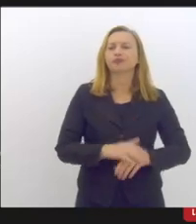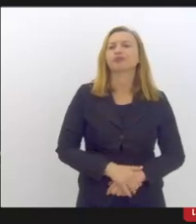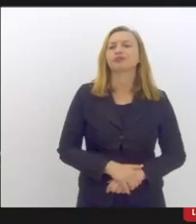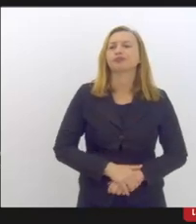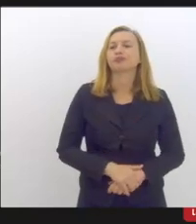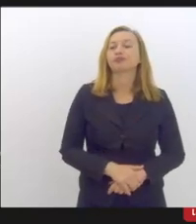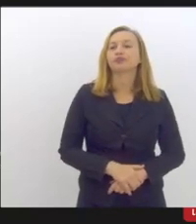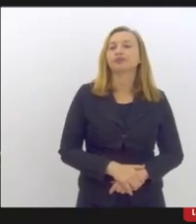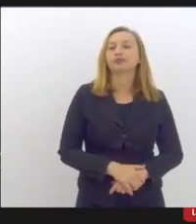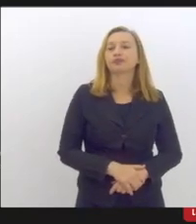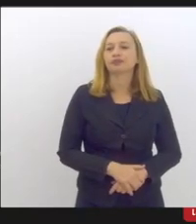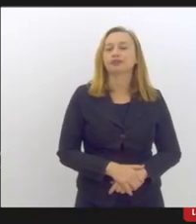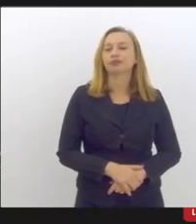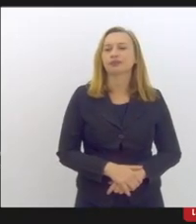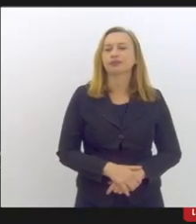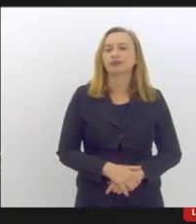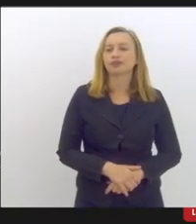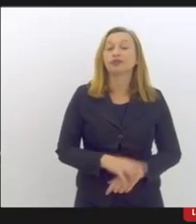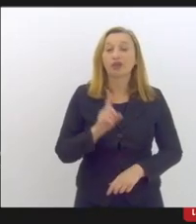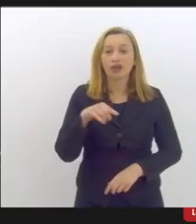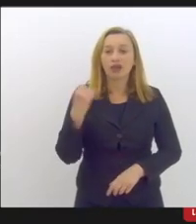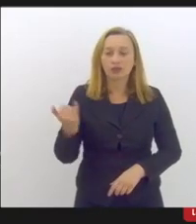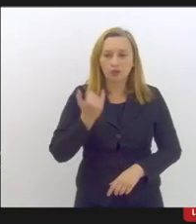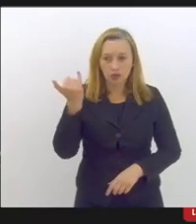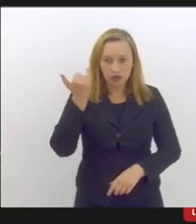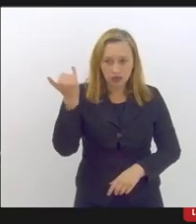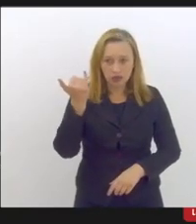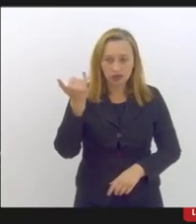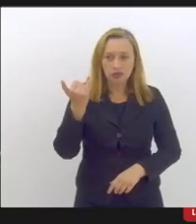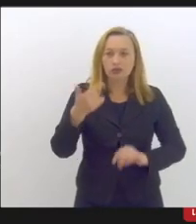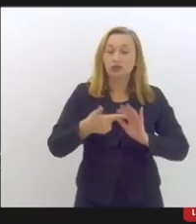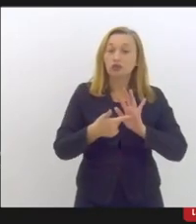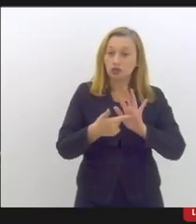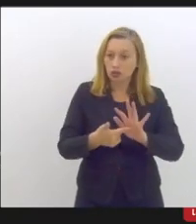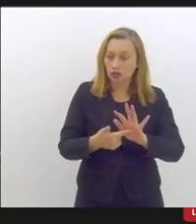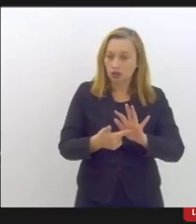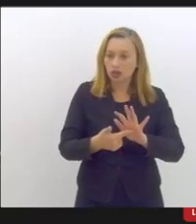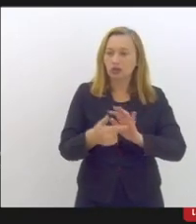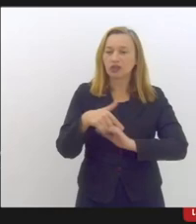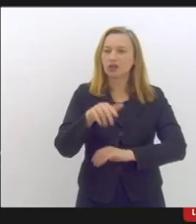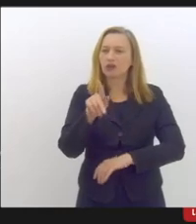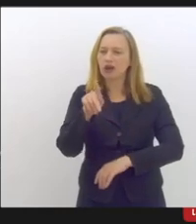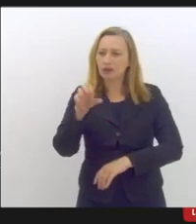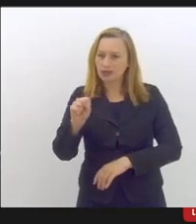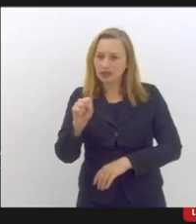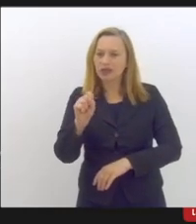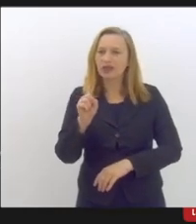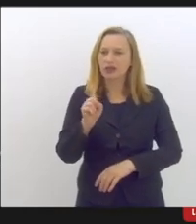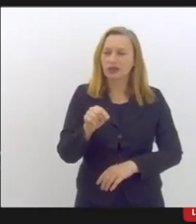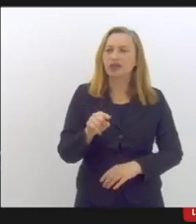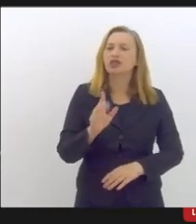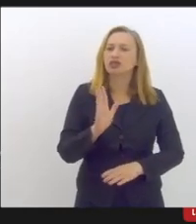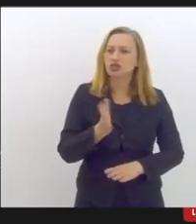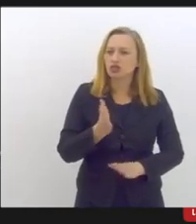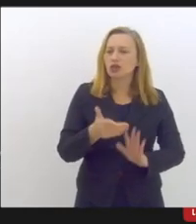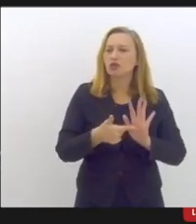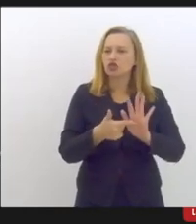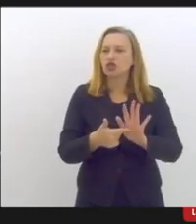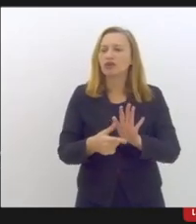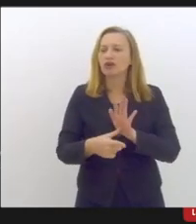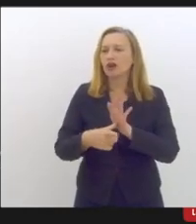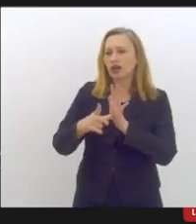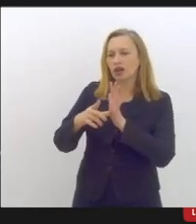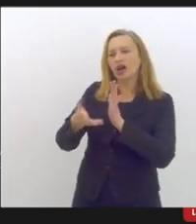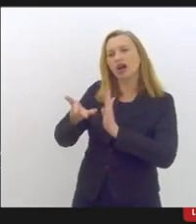e aí vale dizer uma coisa que é muito importante que tem aparecido muito aqui no CACI já aparecia antes vem